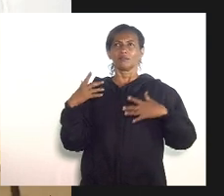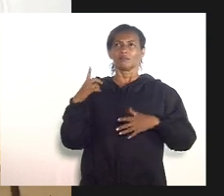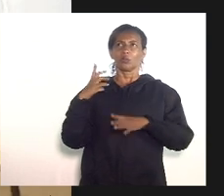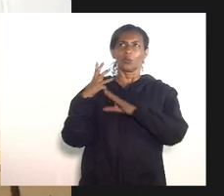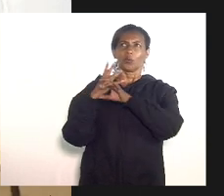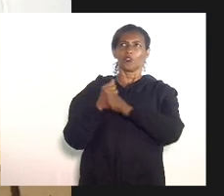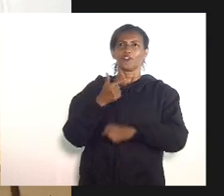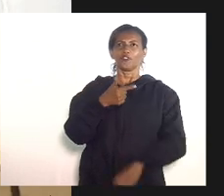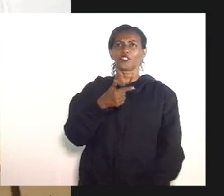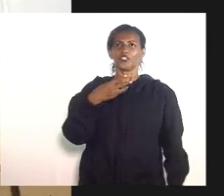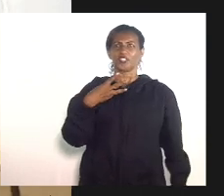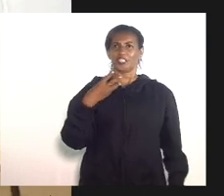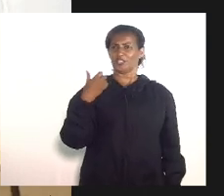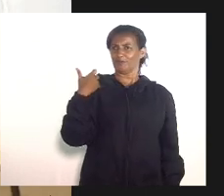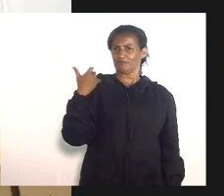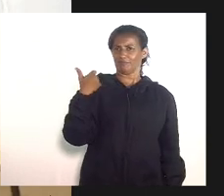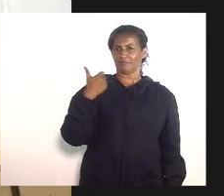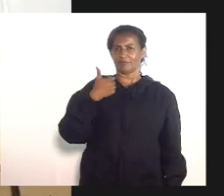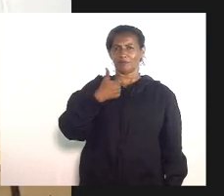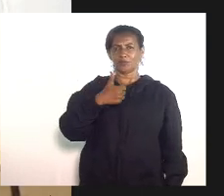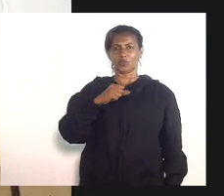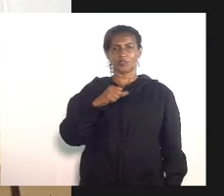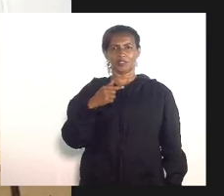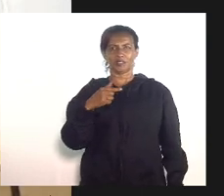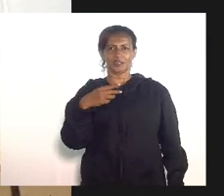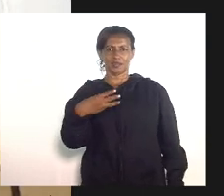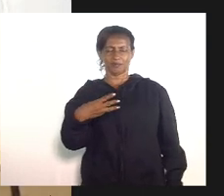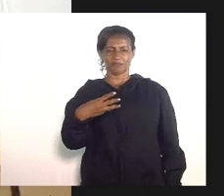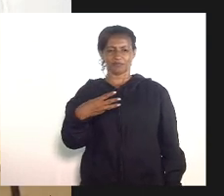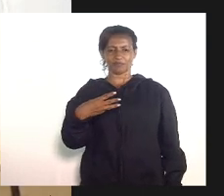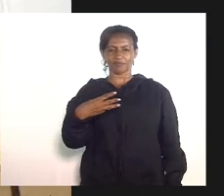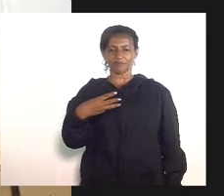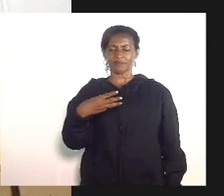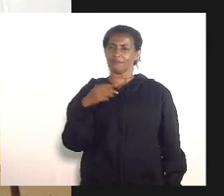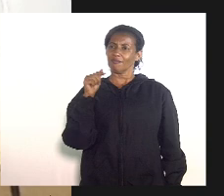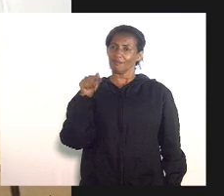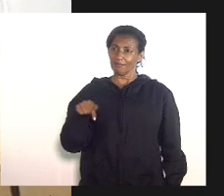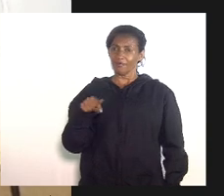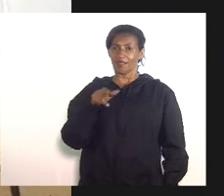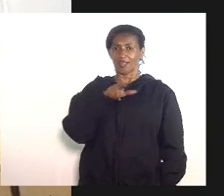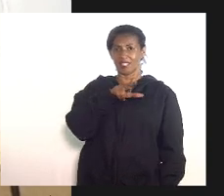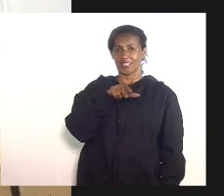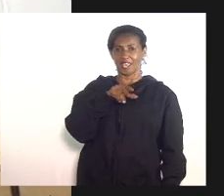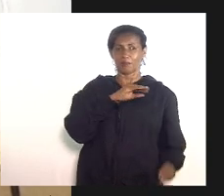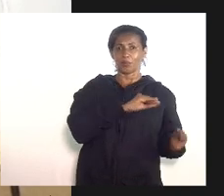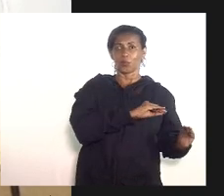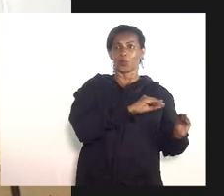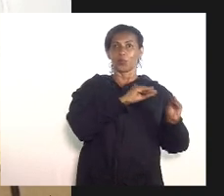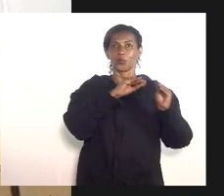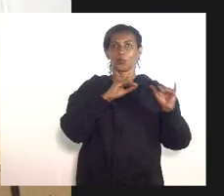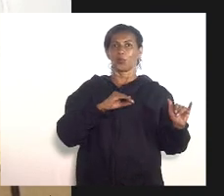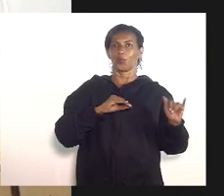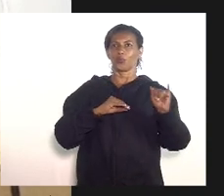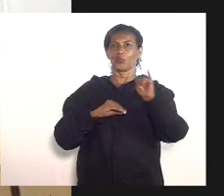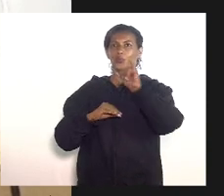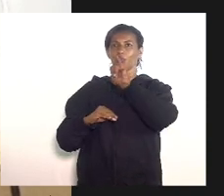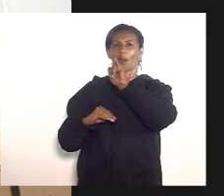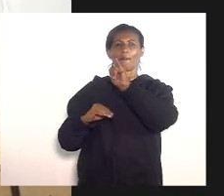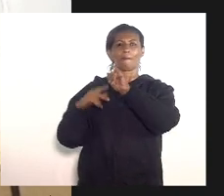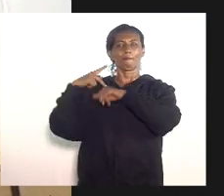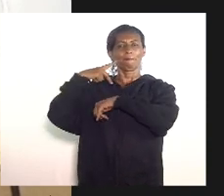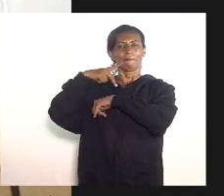em 1873 Eufrásia e a irmã se mudaram para a França durante